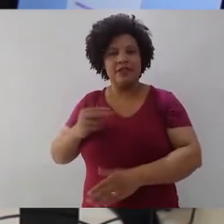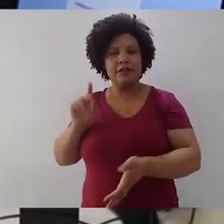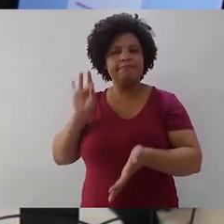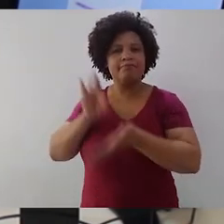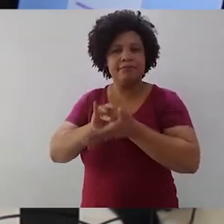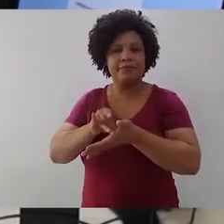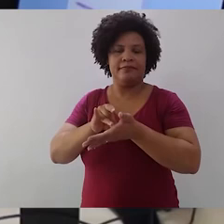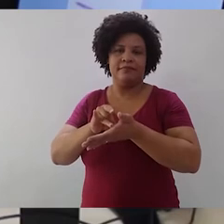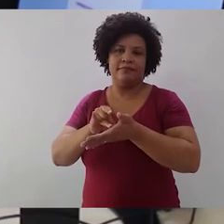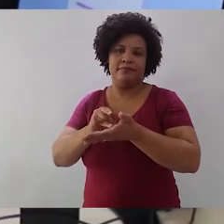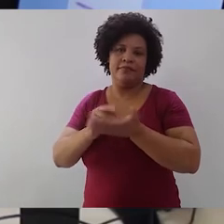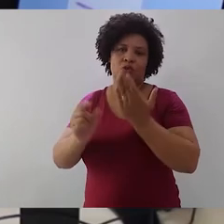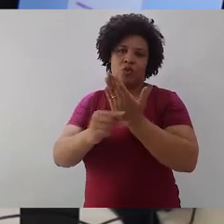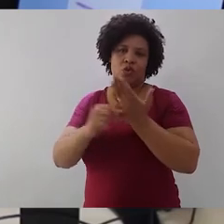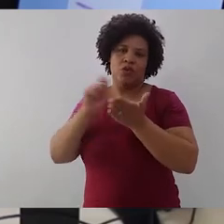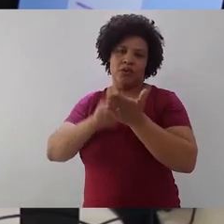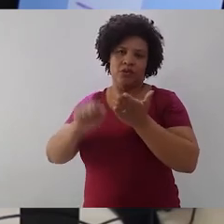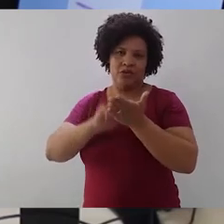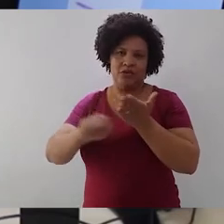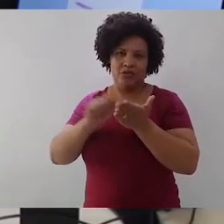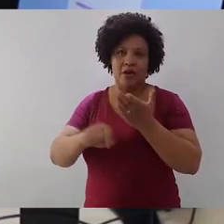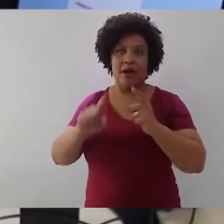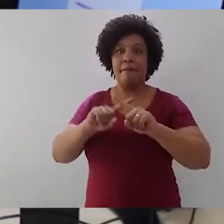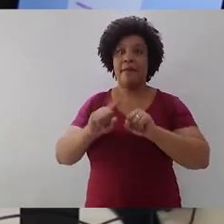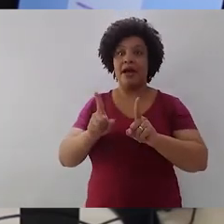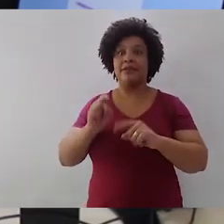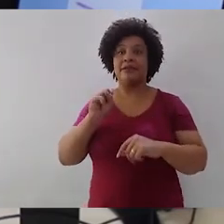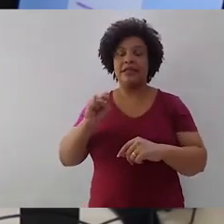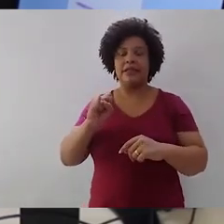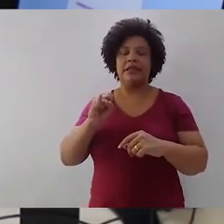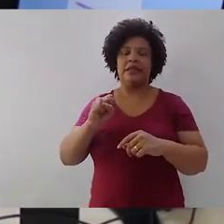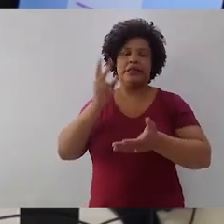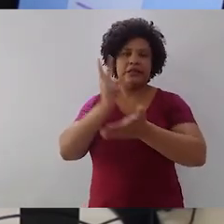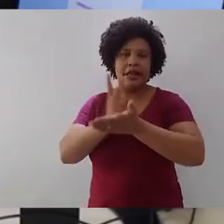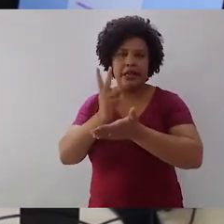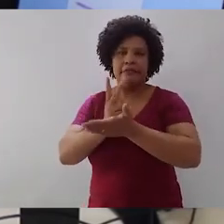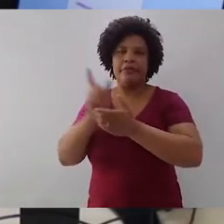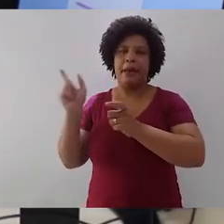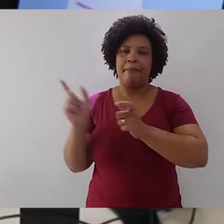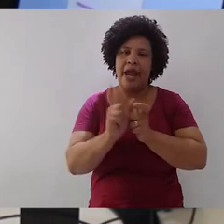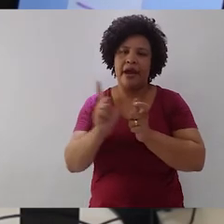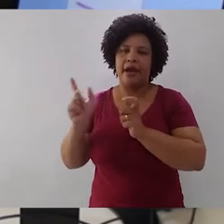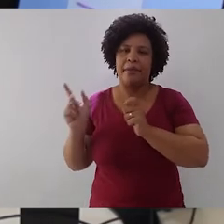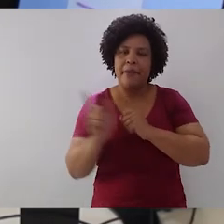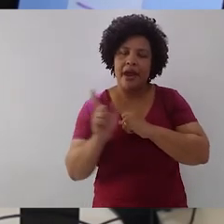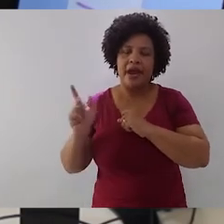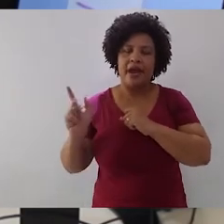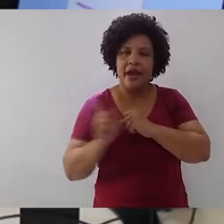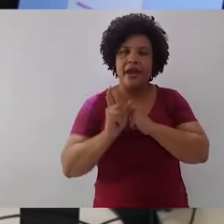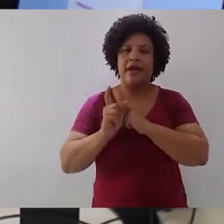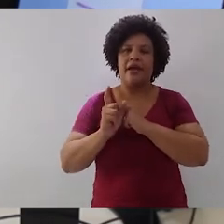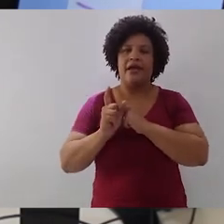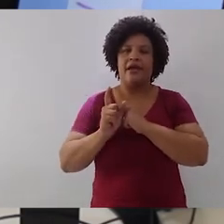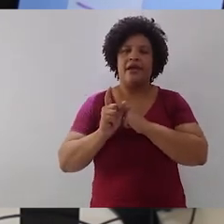seu lugar. Mas, se eu tenho a tendência de colocar adjetivo demais, talvez melhore a minha prática de escrita,